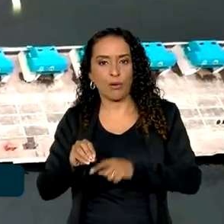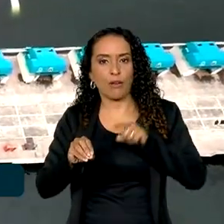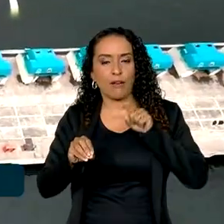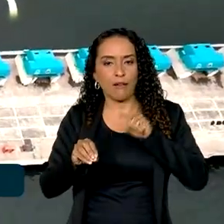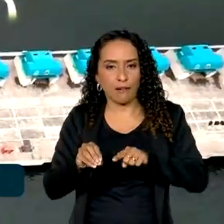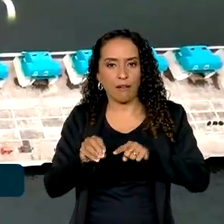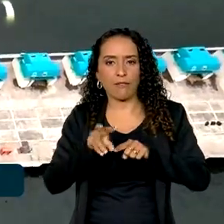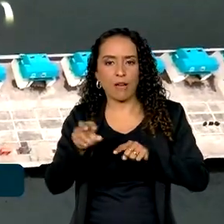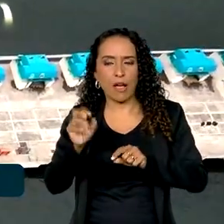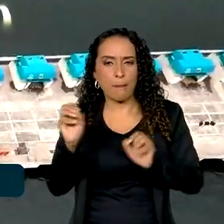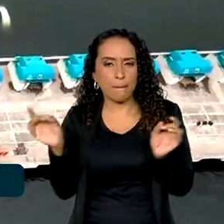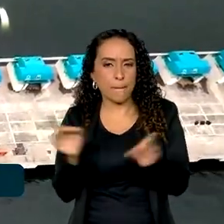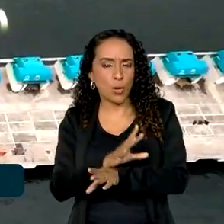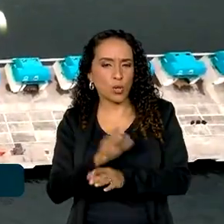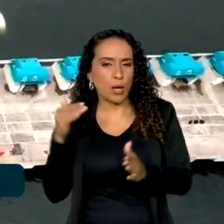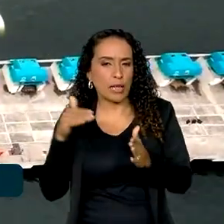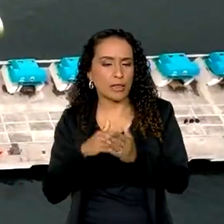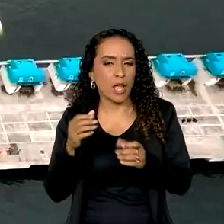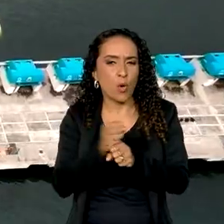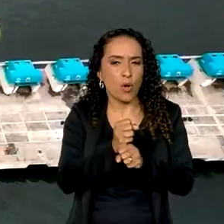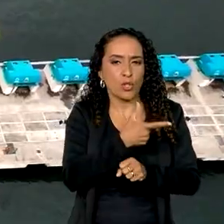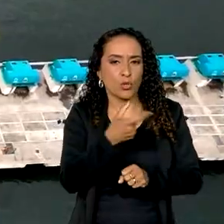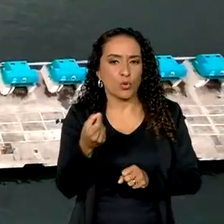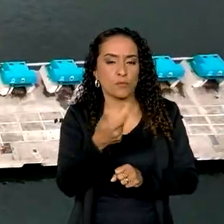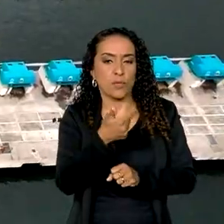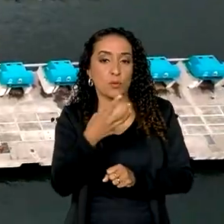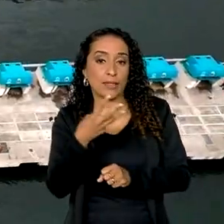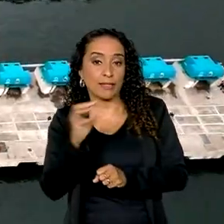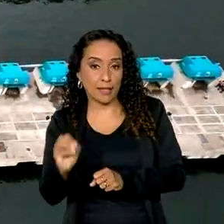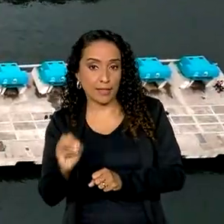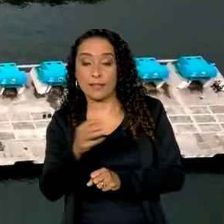deverá estar pronto até o ano de 2033.